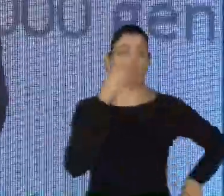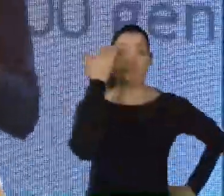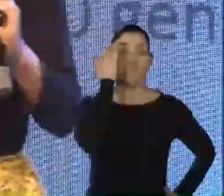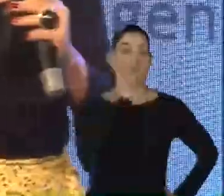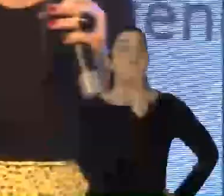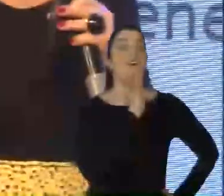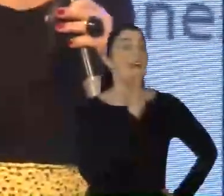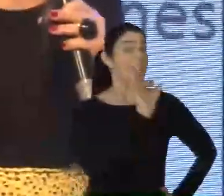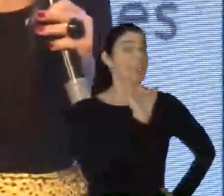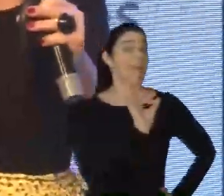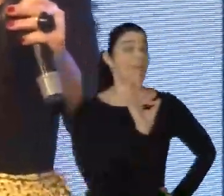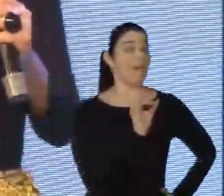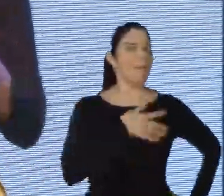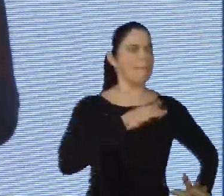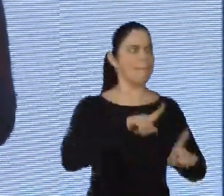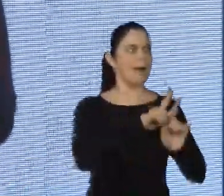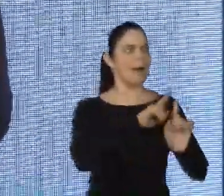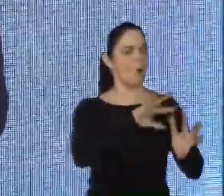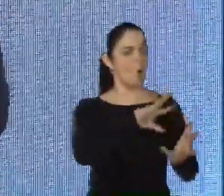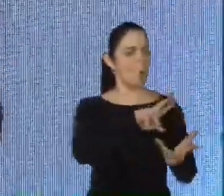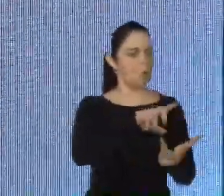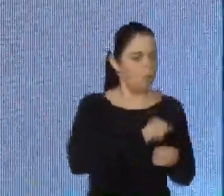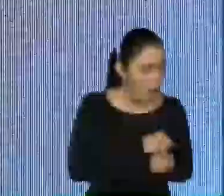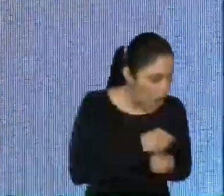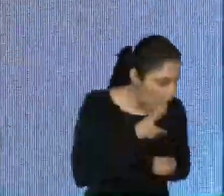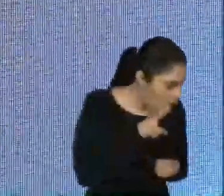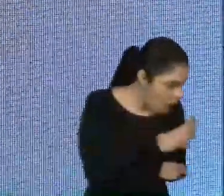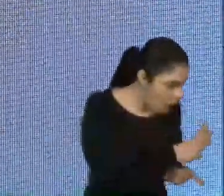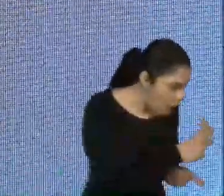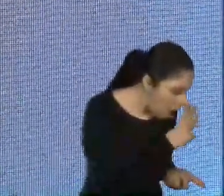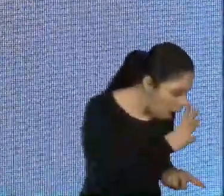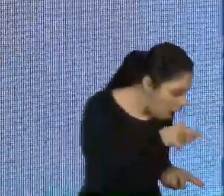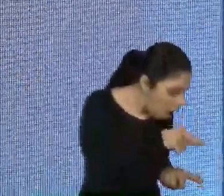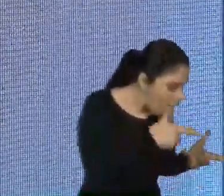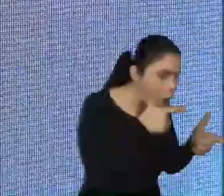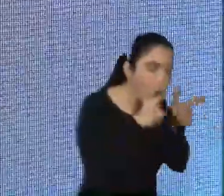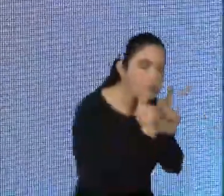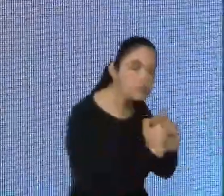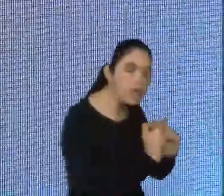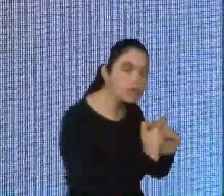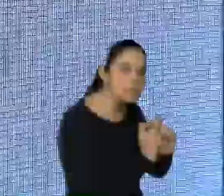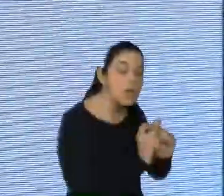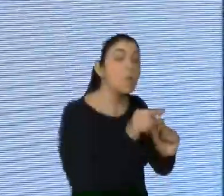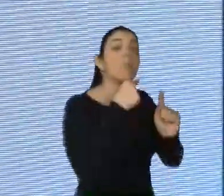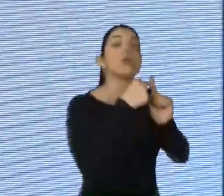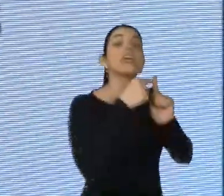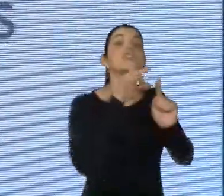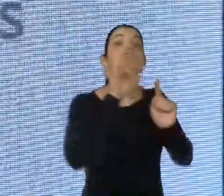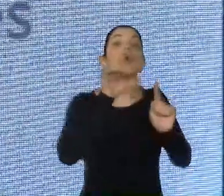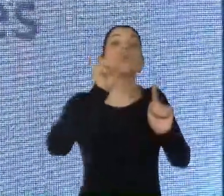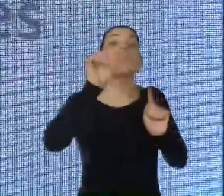Abrindo um mundo de possibilidades. Mas, dentro do que a gente conhece, dentro da genética